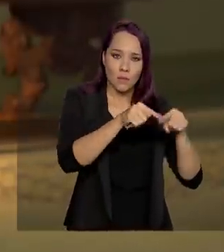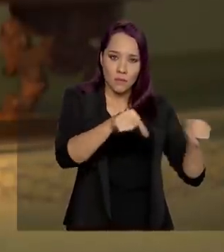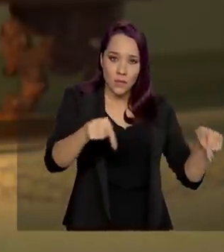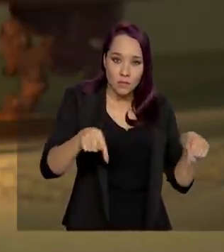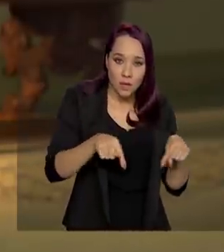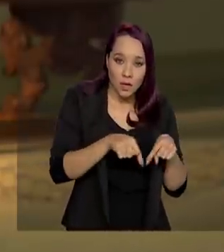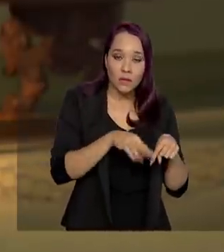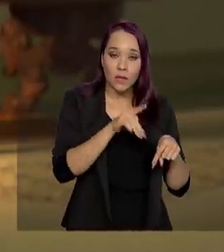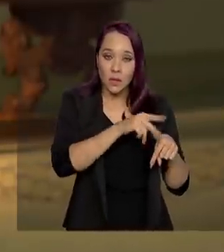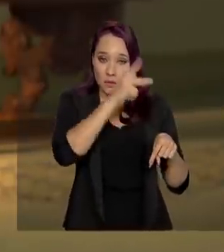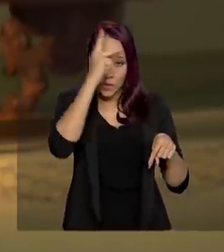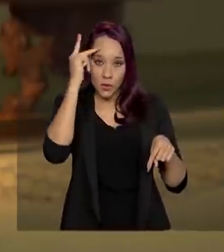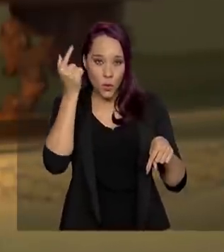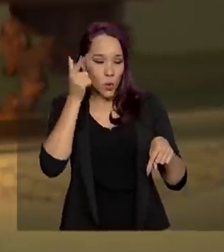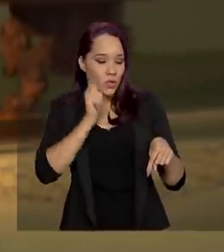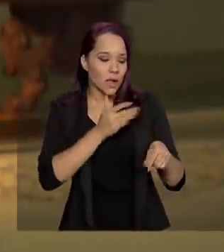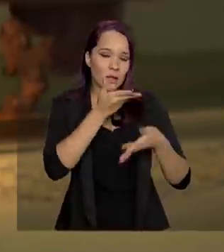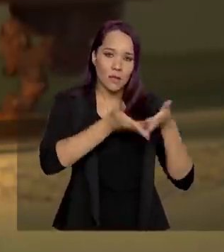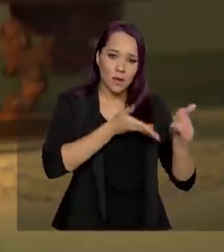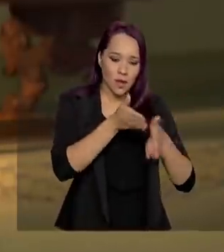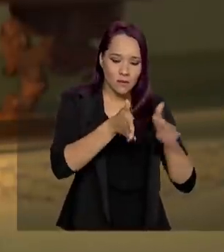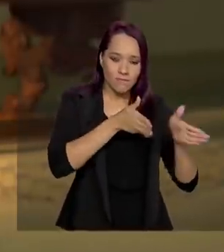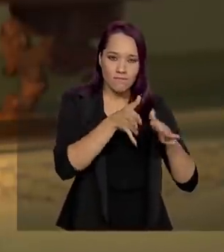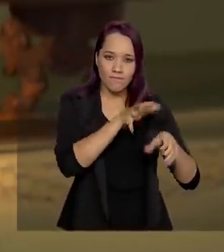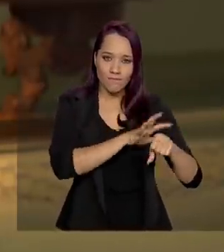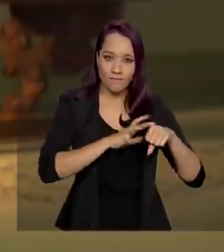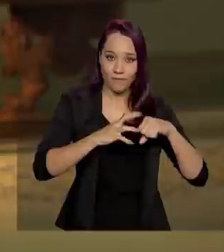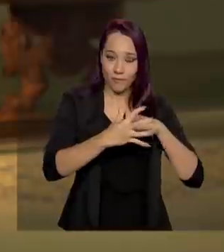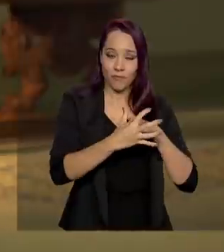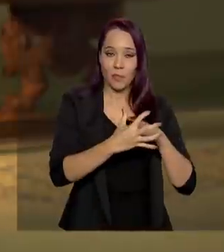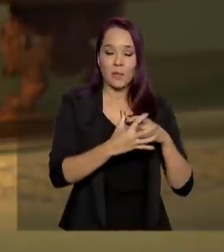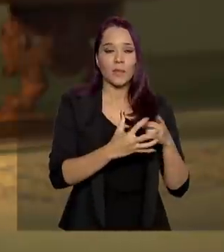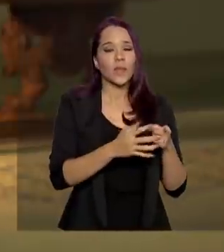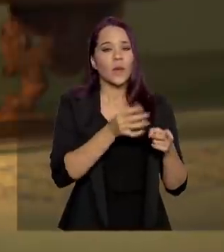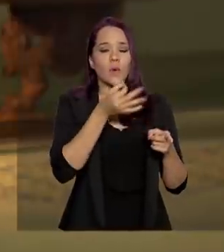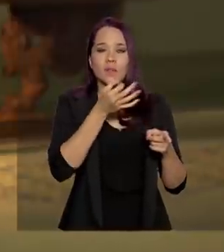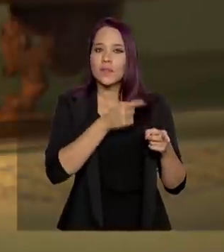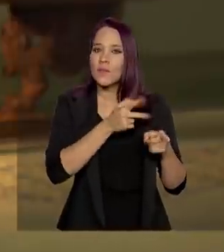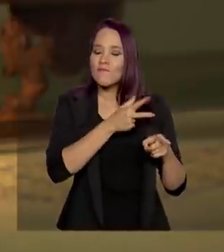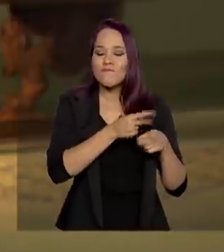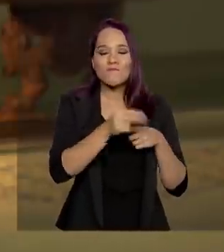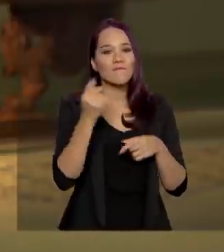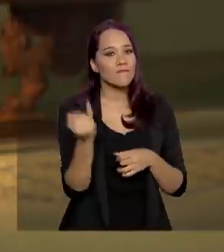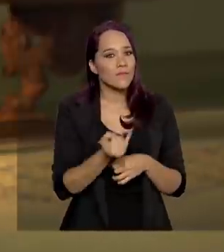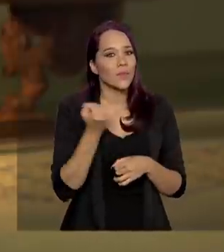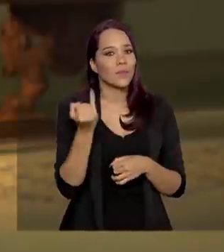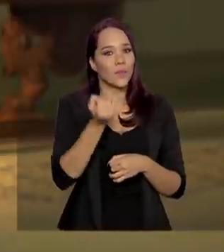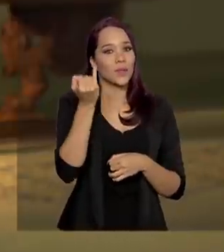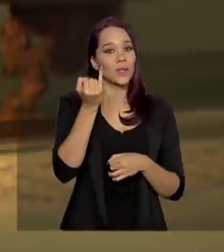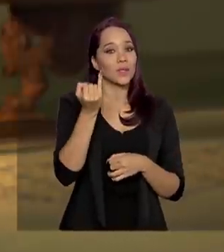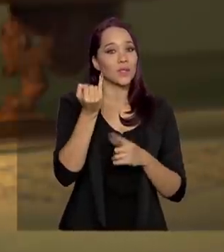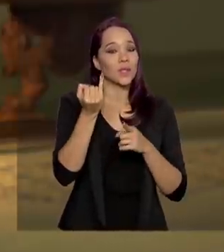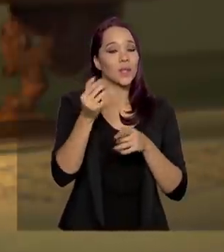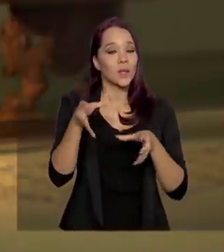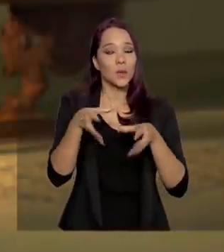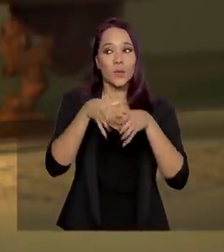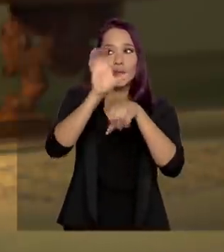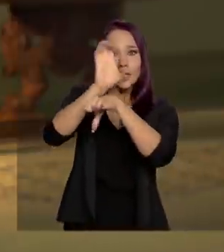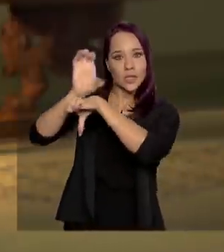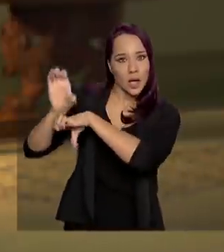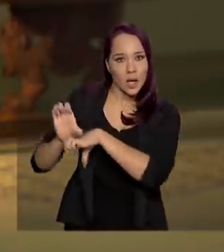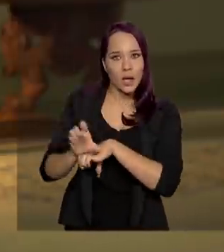para que essas pessoas possam ser tratadas durante a Covid-19. E eu acredito que isso uma conquista importante em que os entes federados,